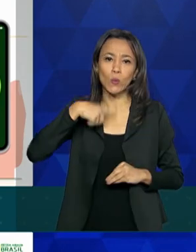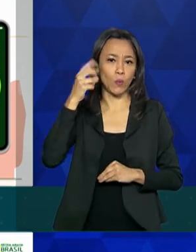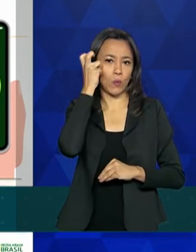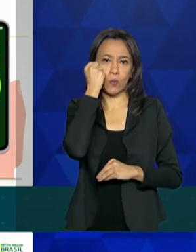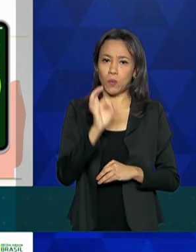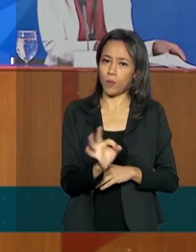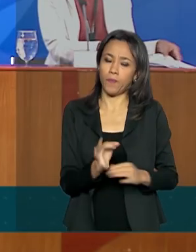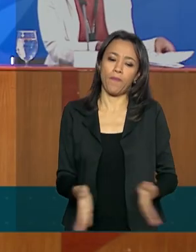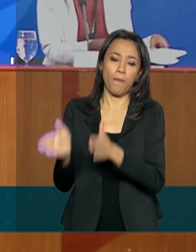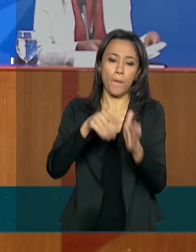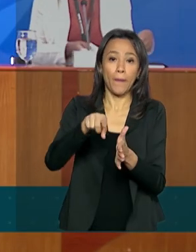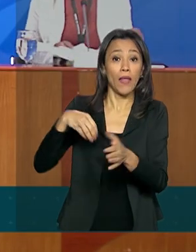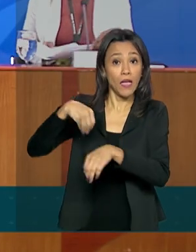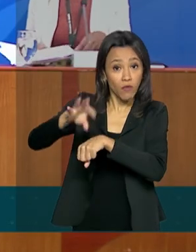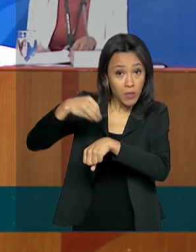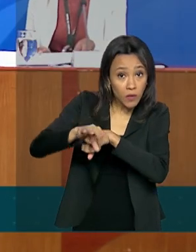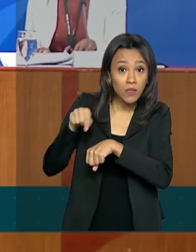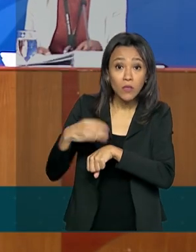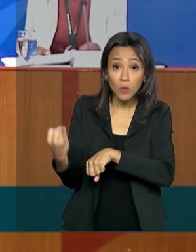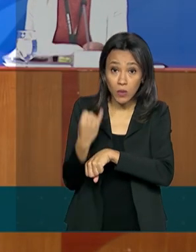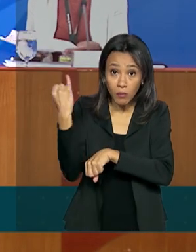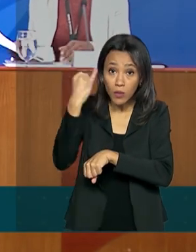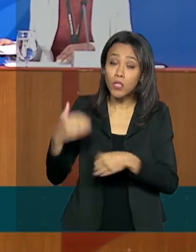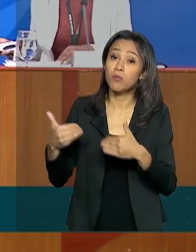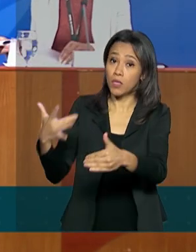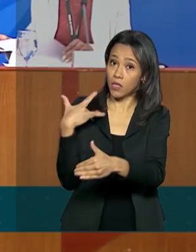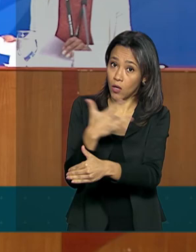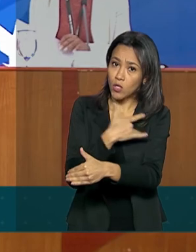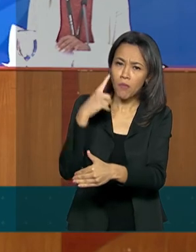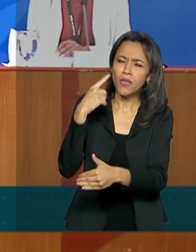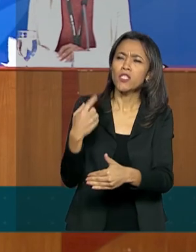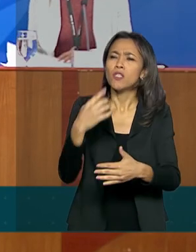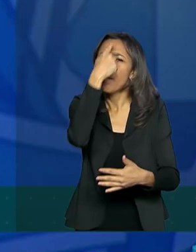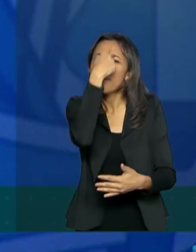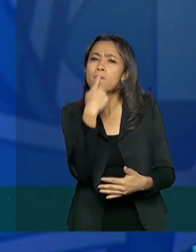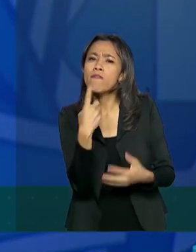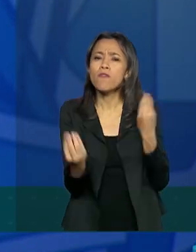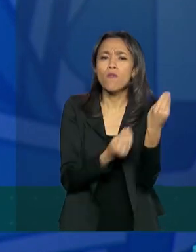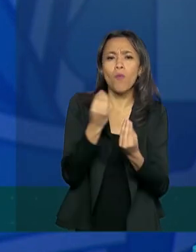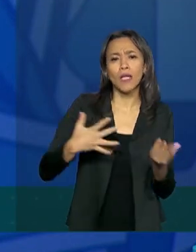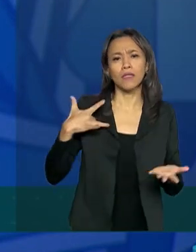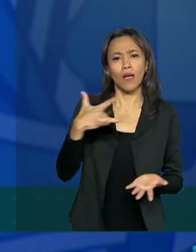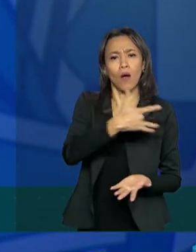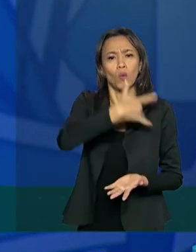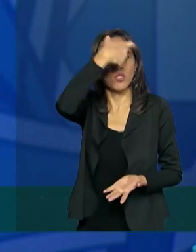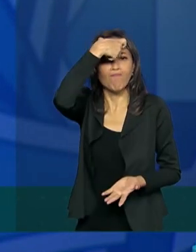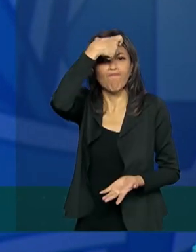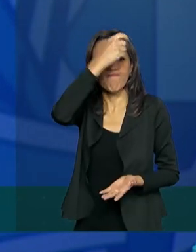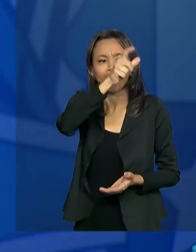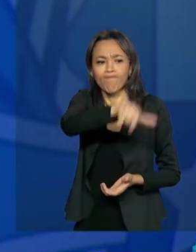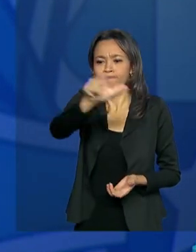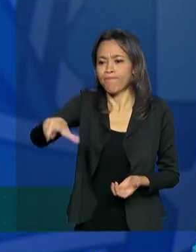Ministério da Saúde, são importantes para traçar um perfil da saúde mental dos brasileiros nesse período. A gente